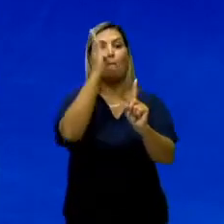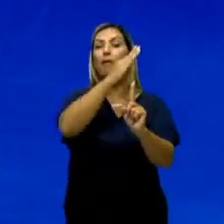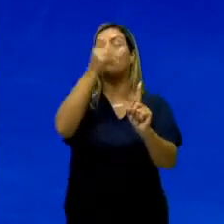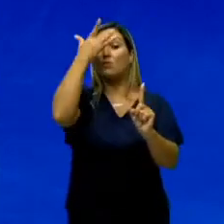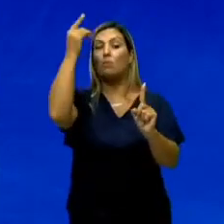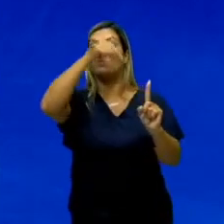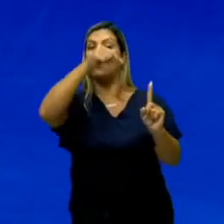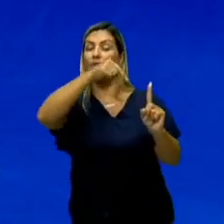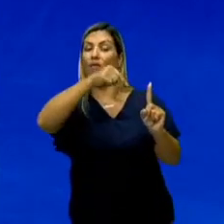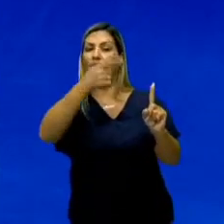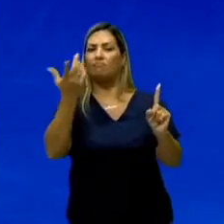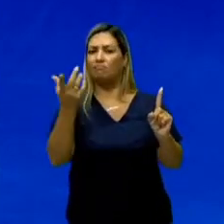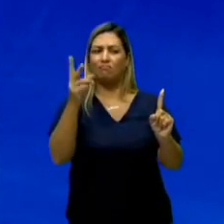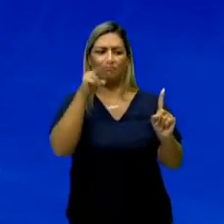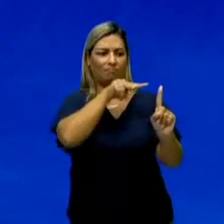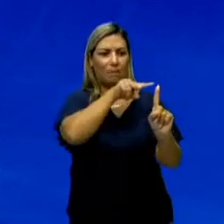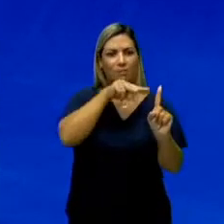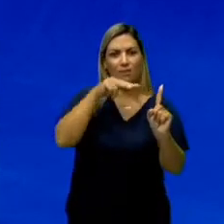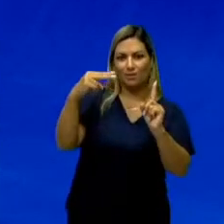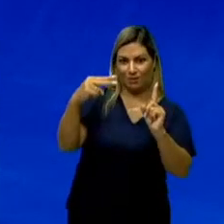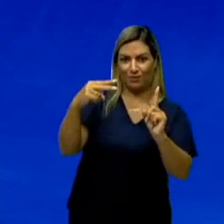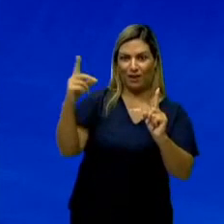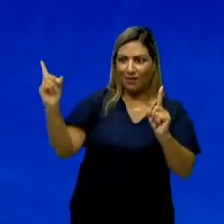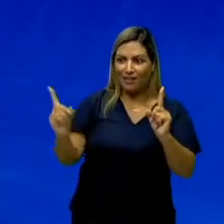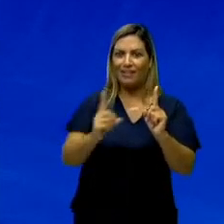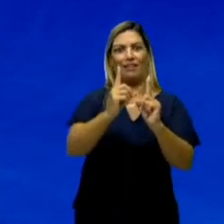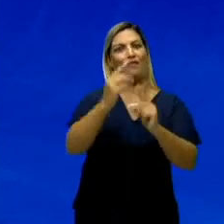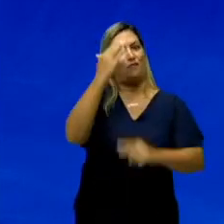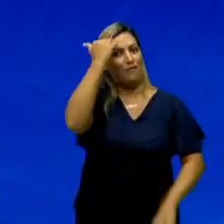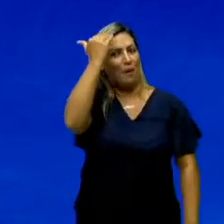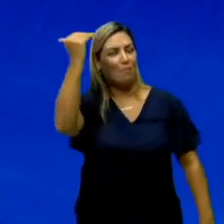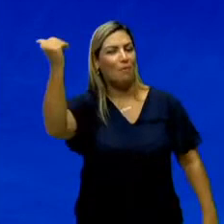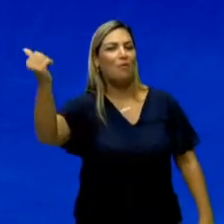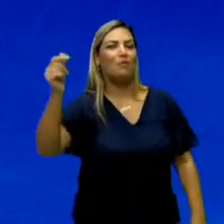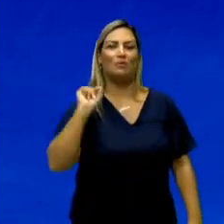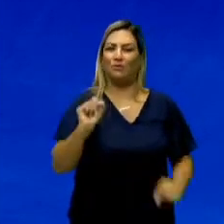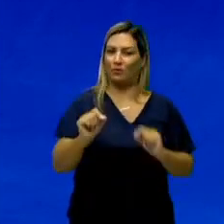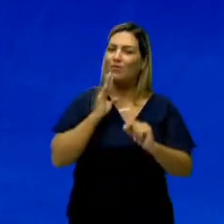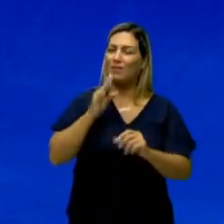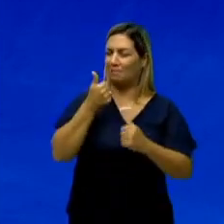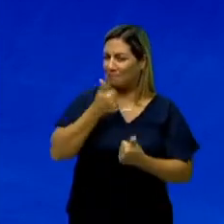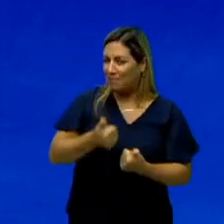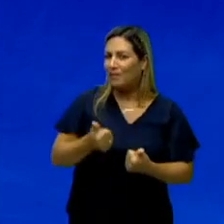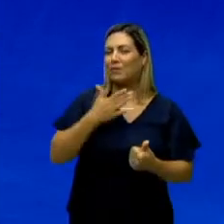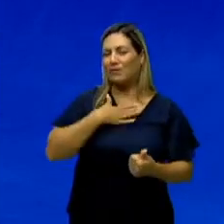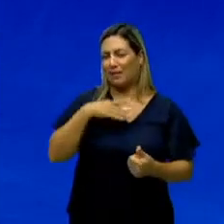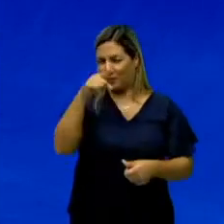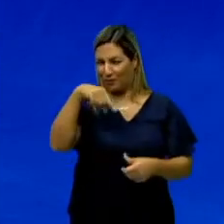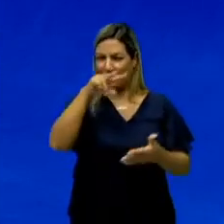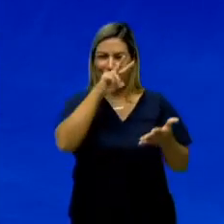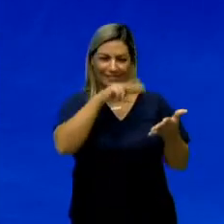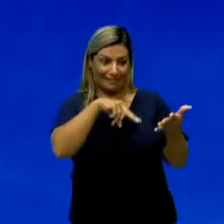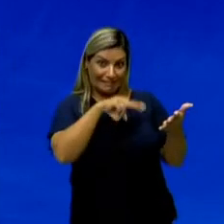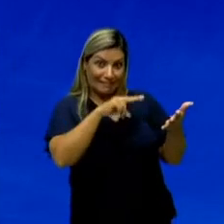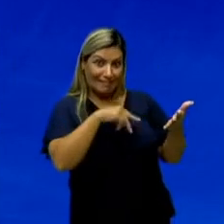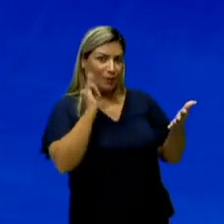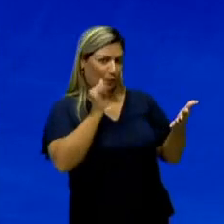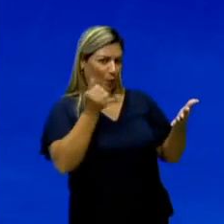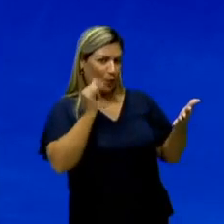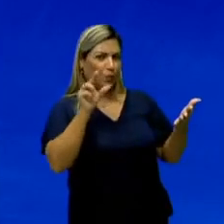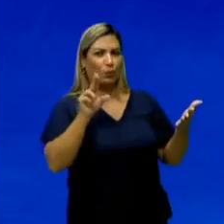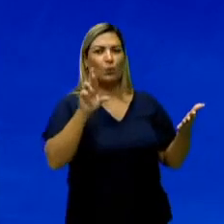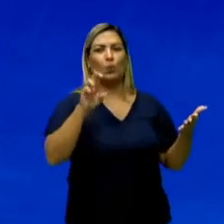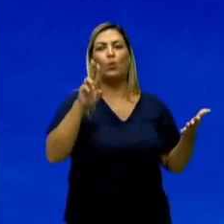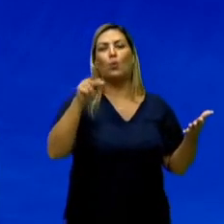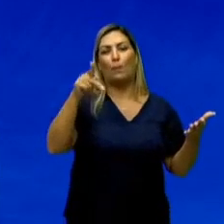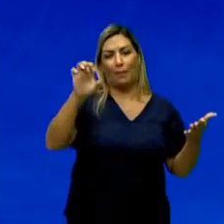brasileiro. E aí aparece um personagem famoso, que nós conhecemos bem, mas que eu gostaria que você, ao ler os contos de